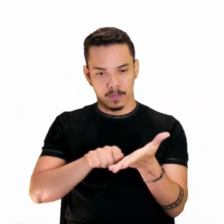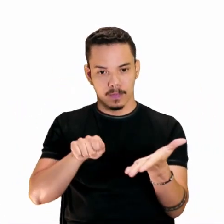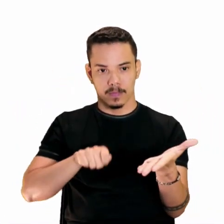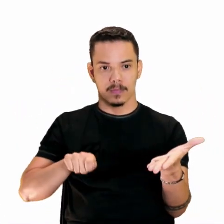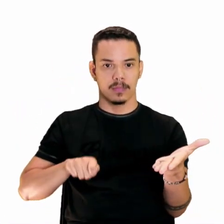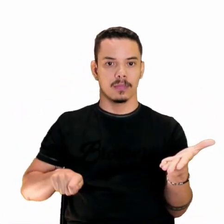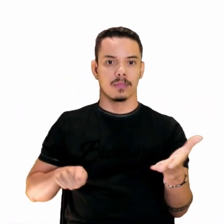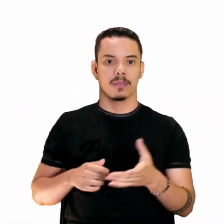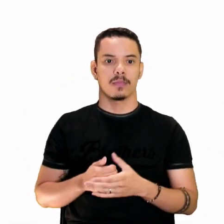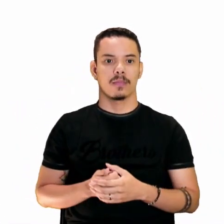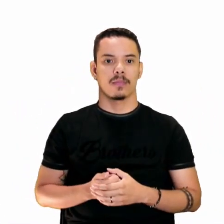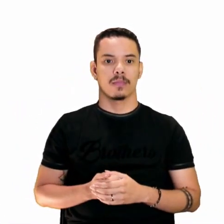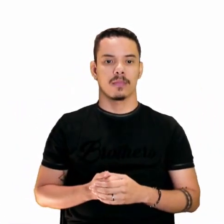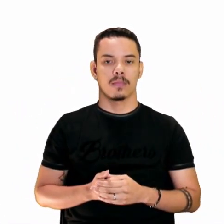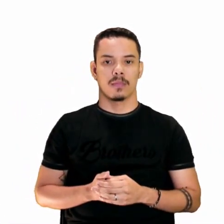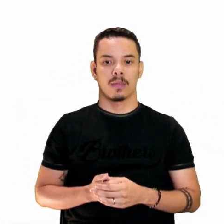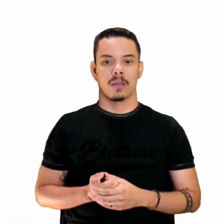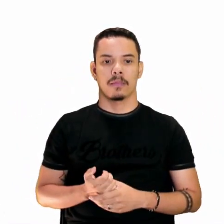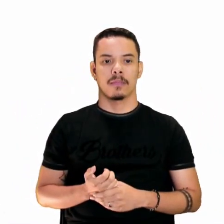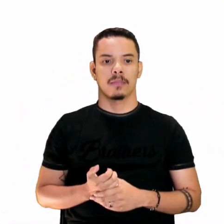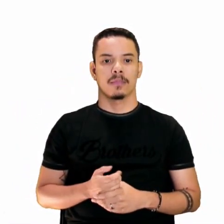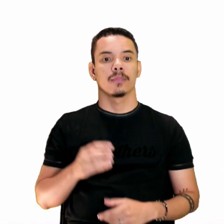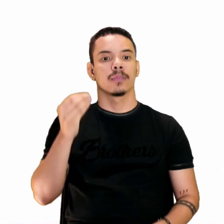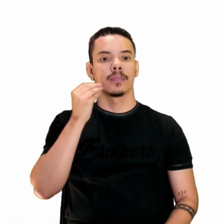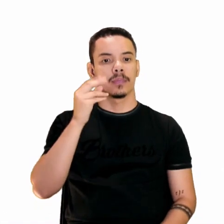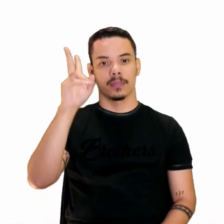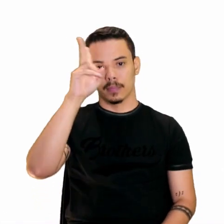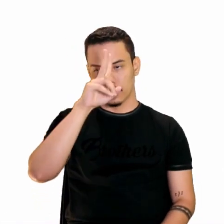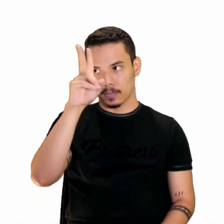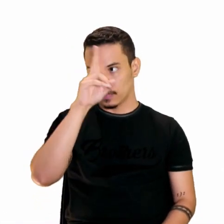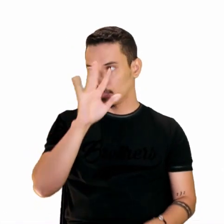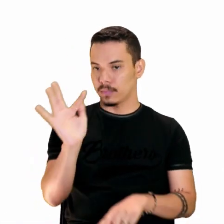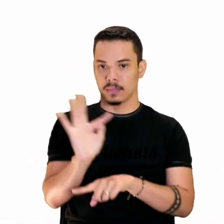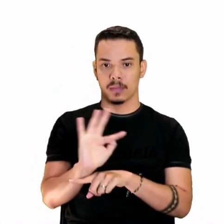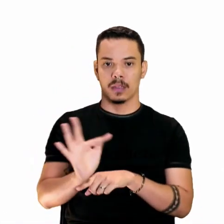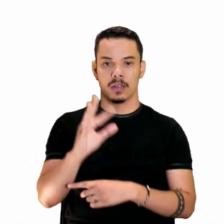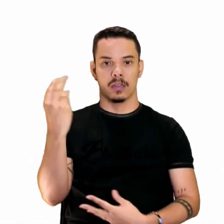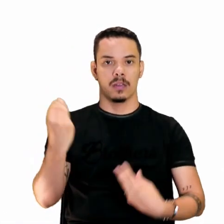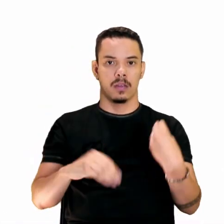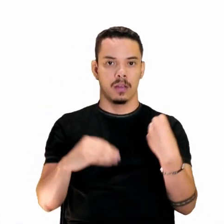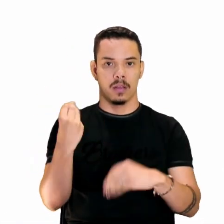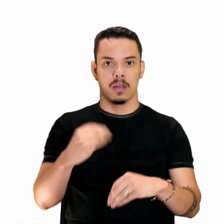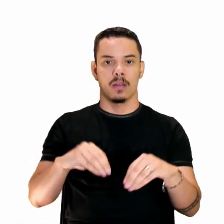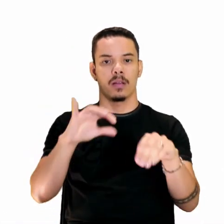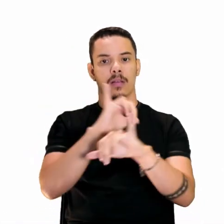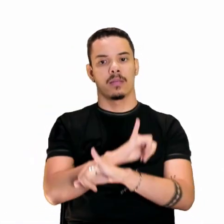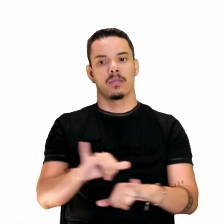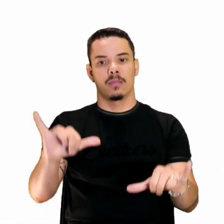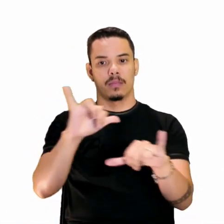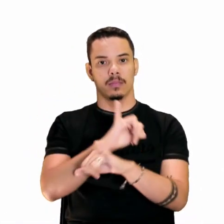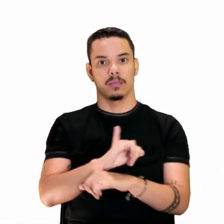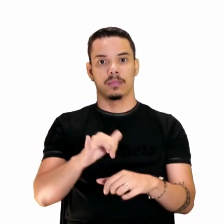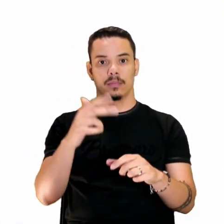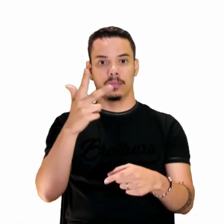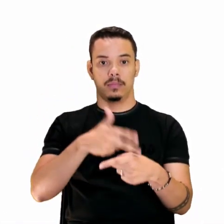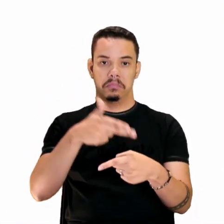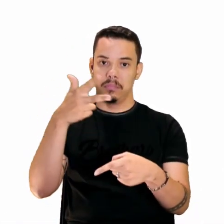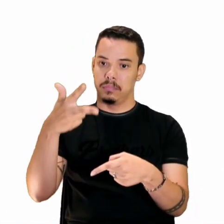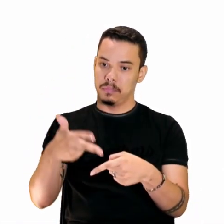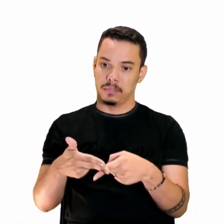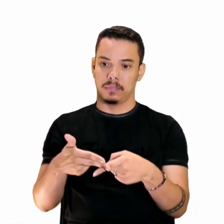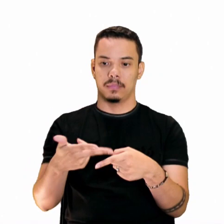produção, beleza? Tente lembrar de filmes, novelas, propaganda, seriado.